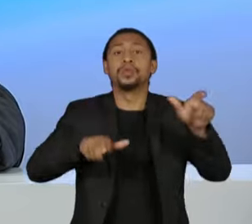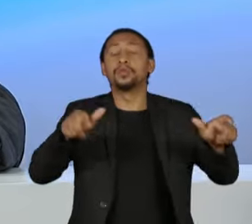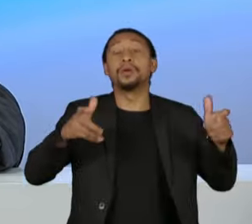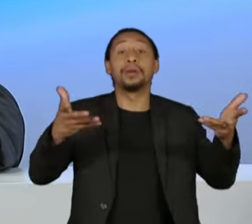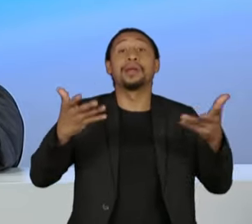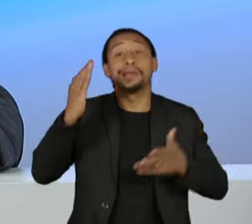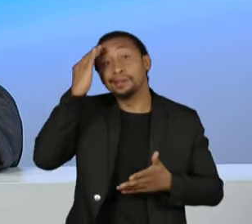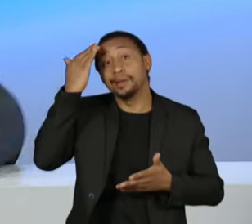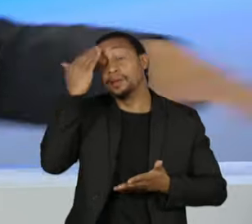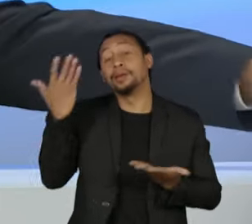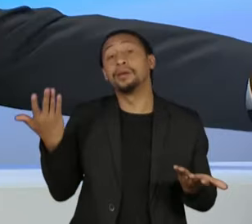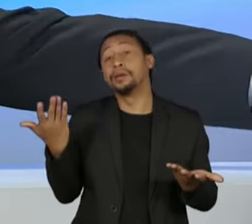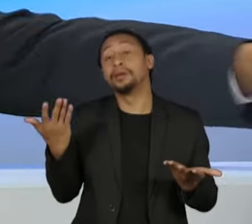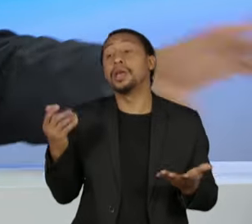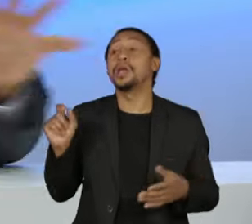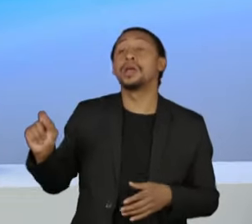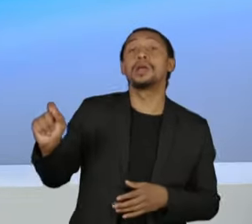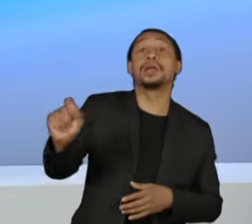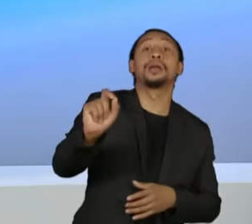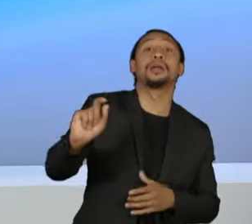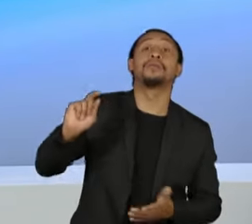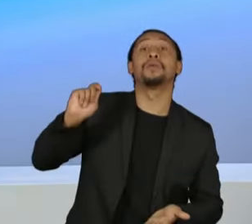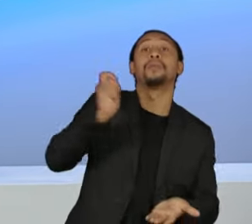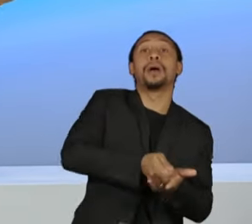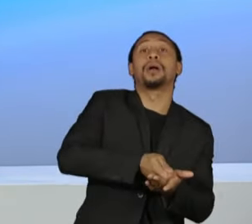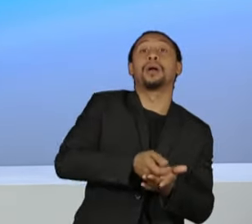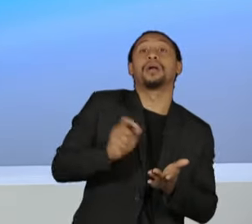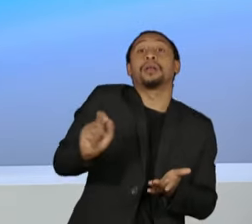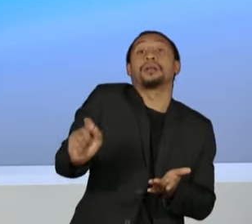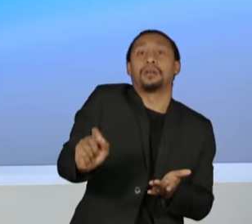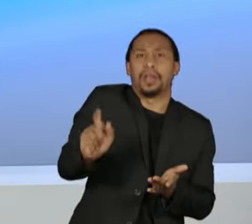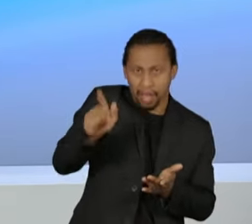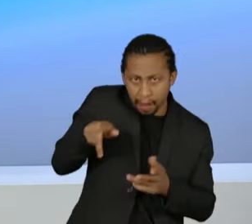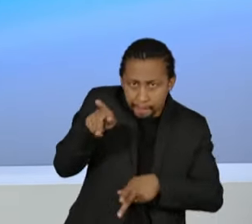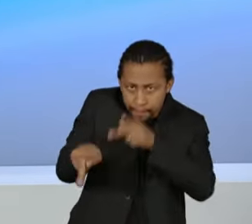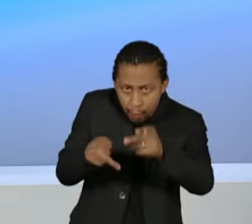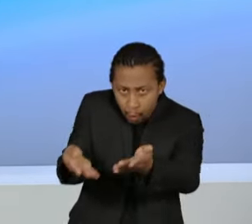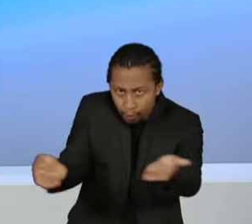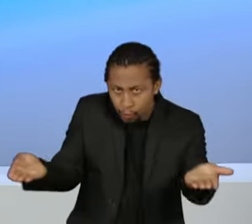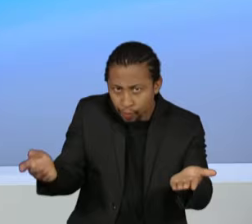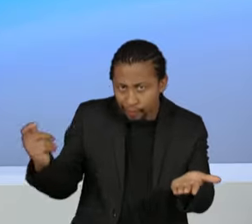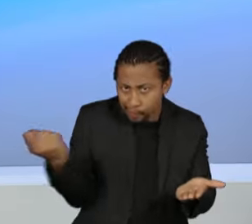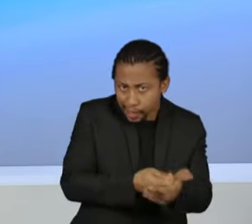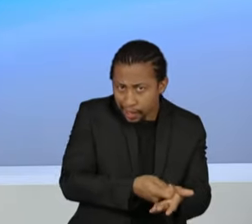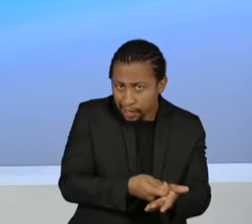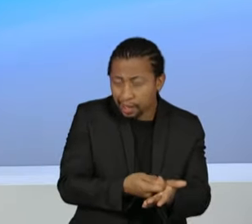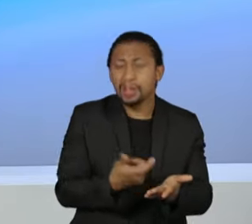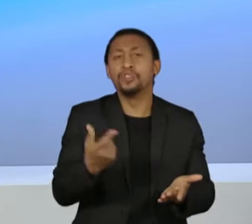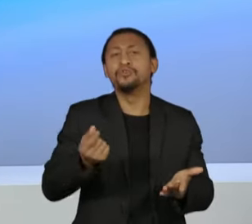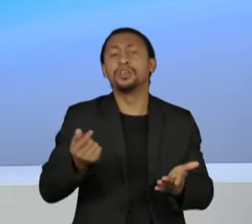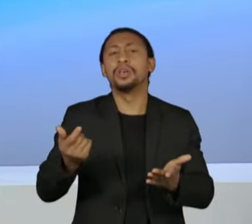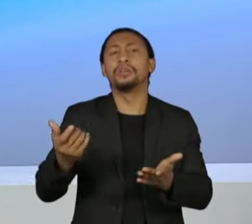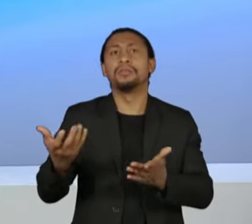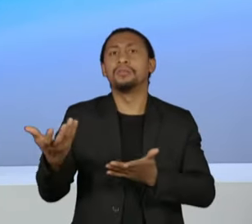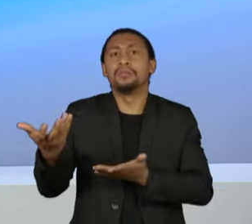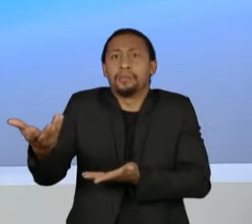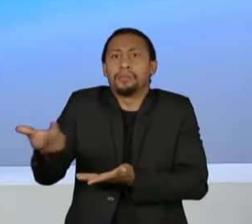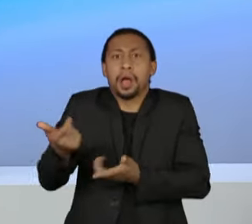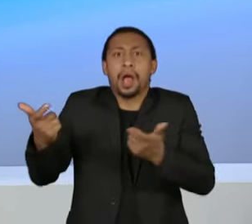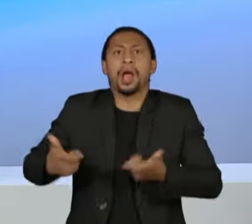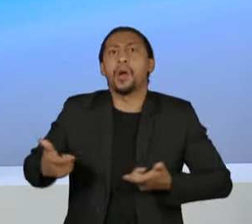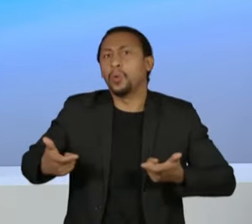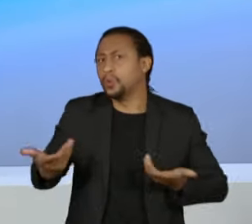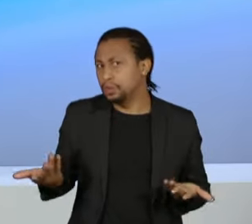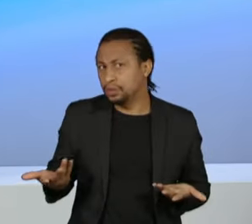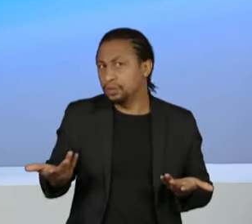isso. Quem vai pagar a conta é o povo, mas, enfim, de onde vai sair tanto dinheiro? Como é que o governo vai se capitalizar? Ele vai emitir título